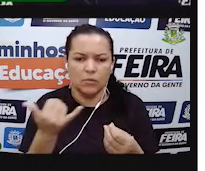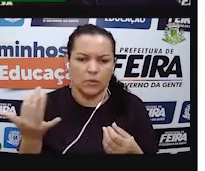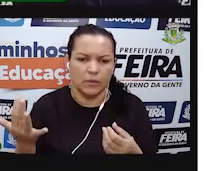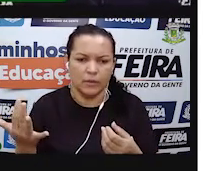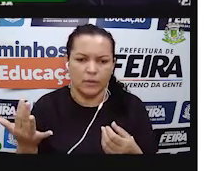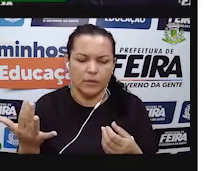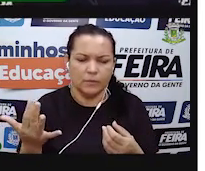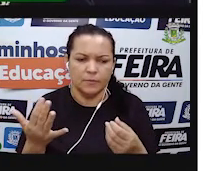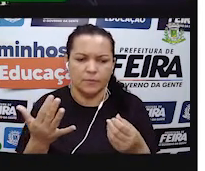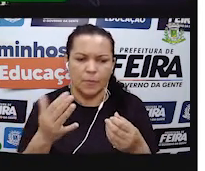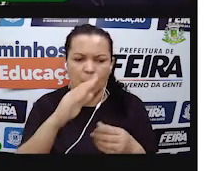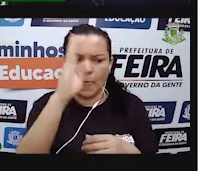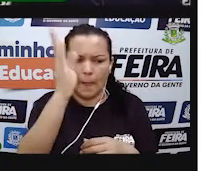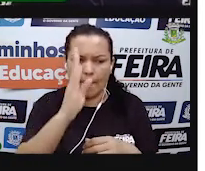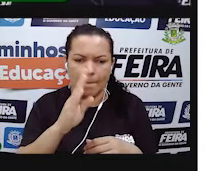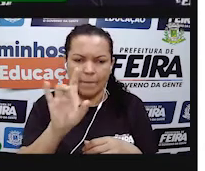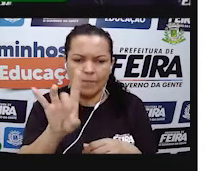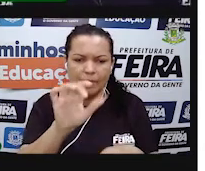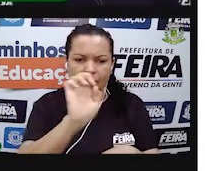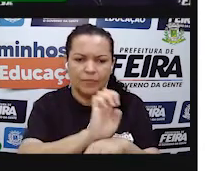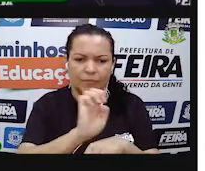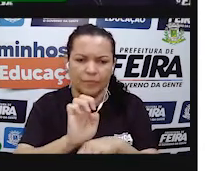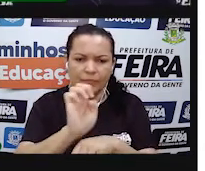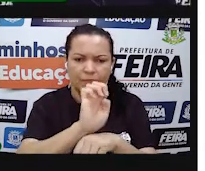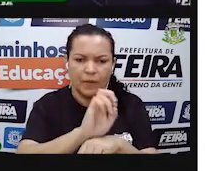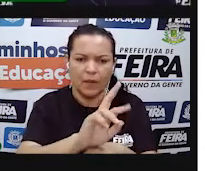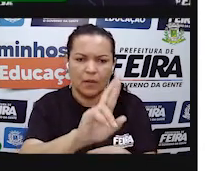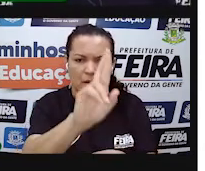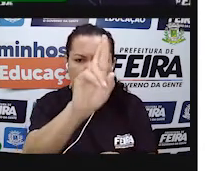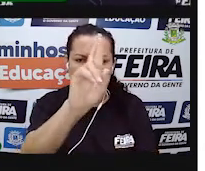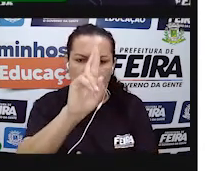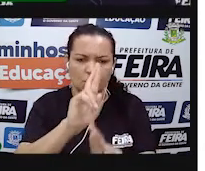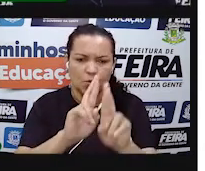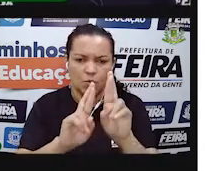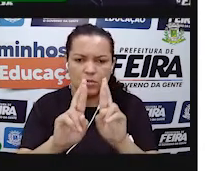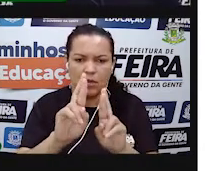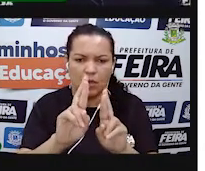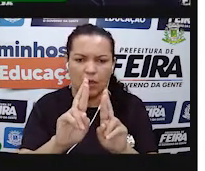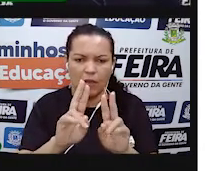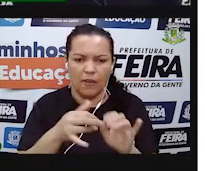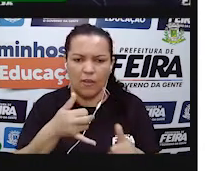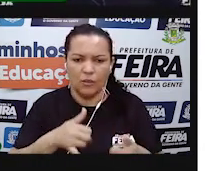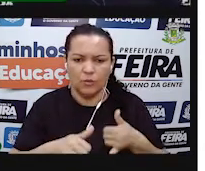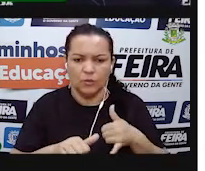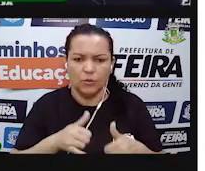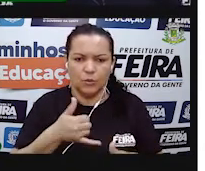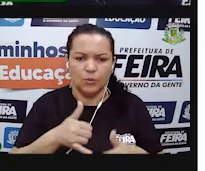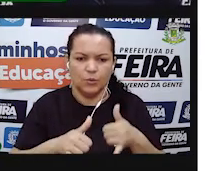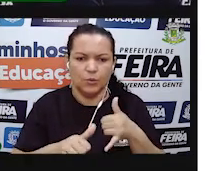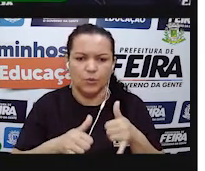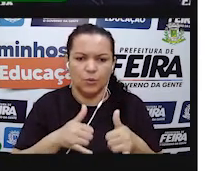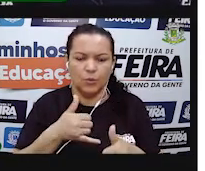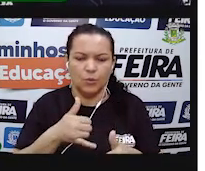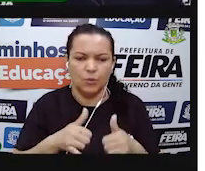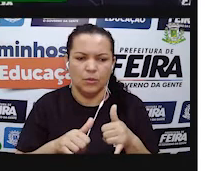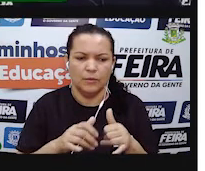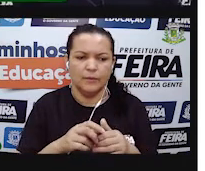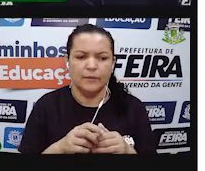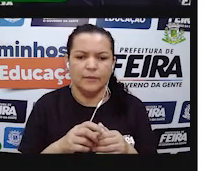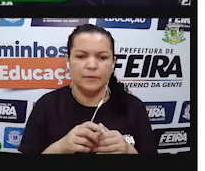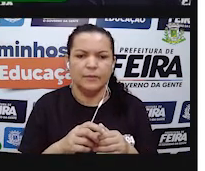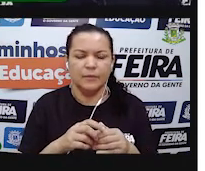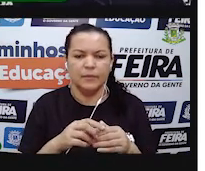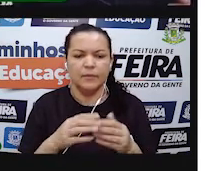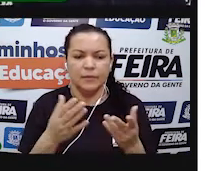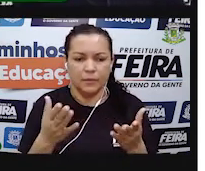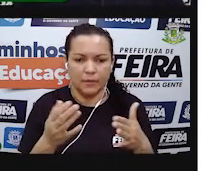período. No Brasil, cada estado tem uma administradora da rede de